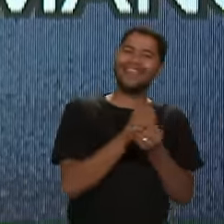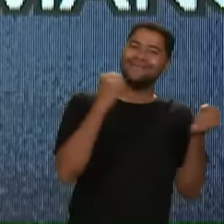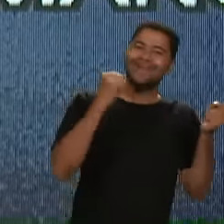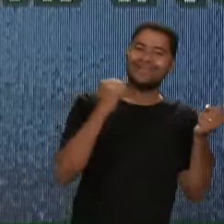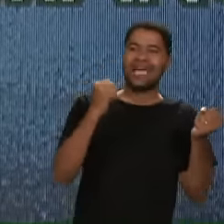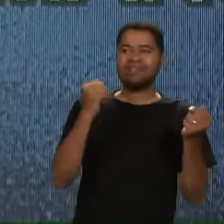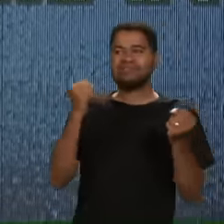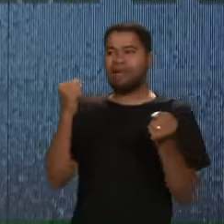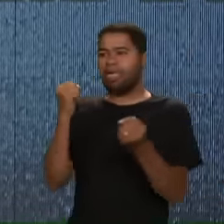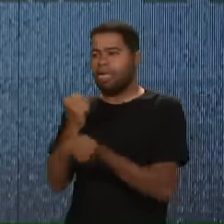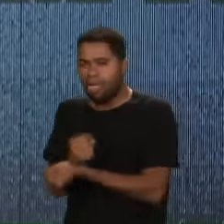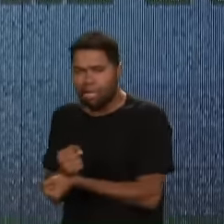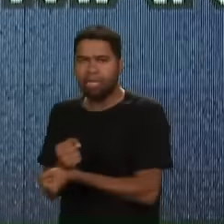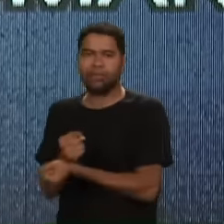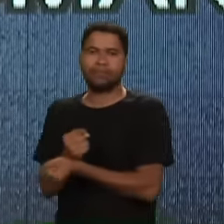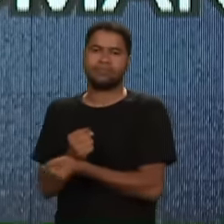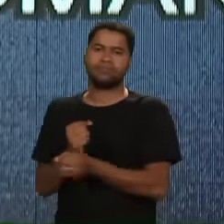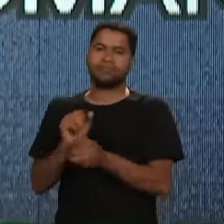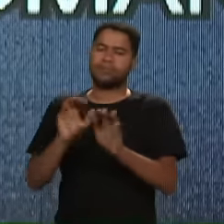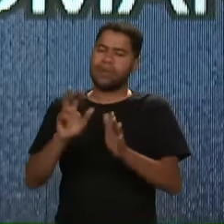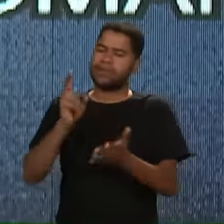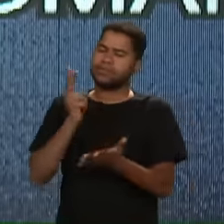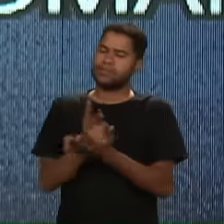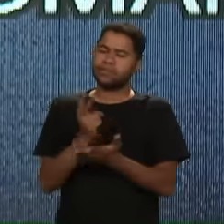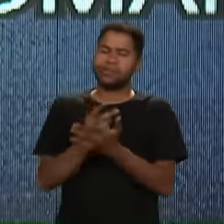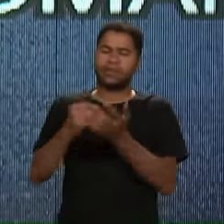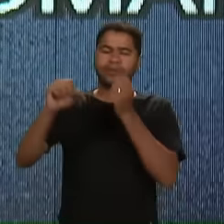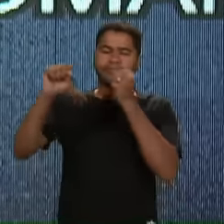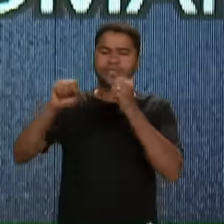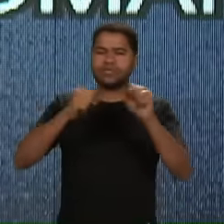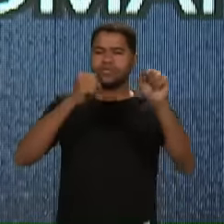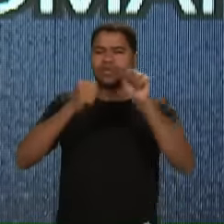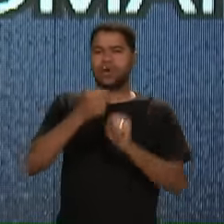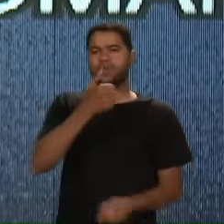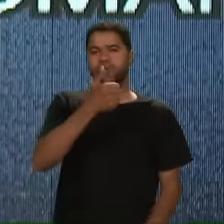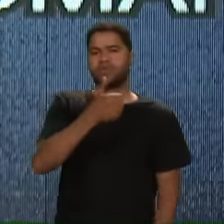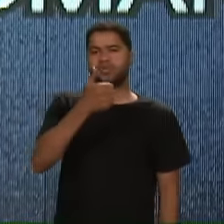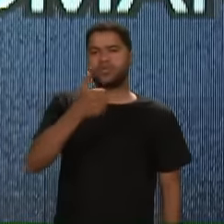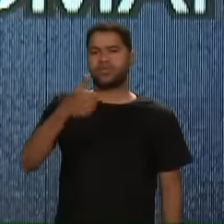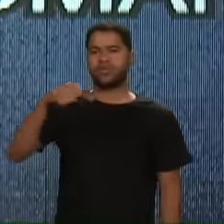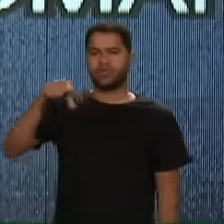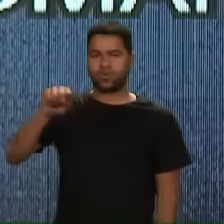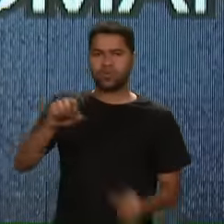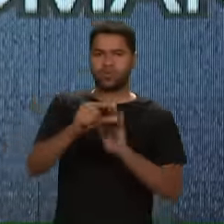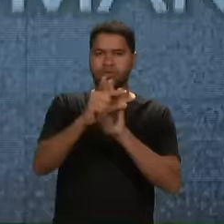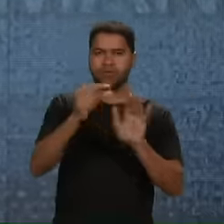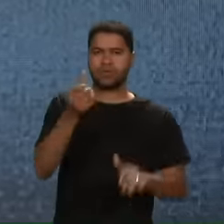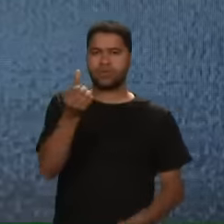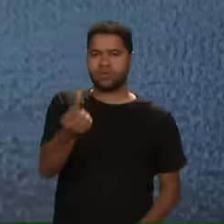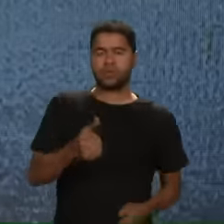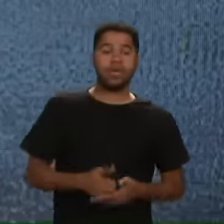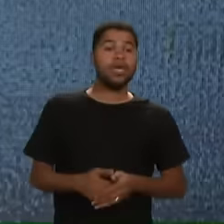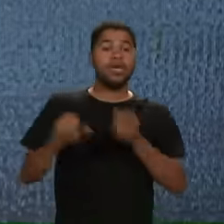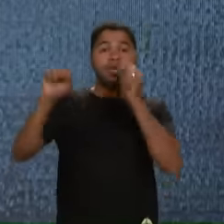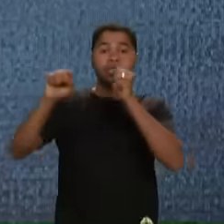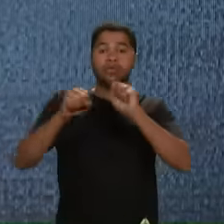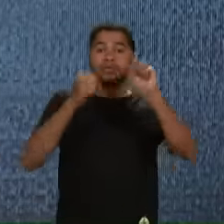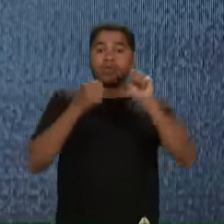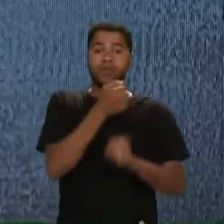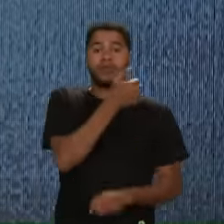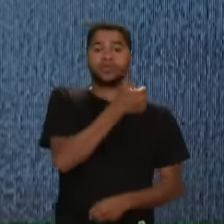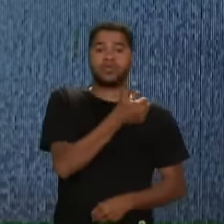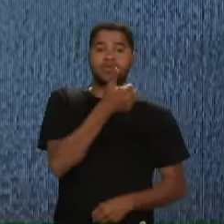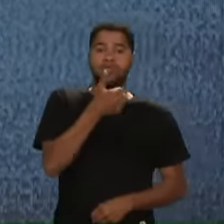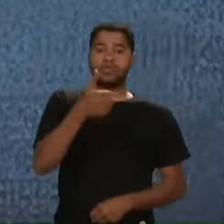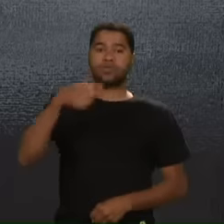qualquer momento Salmos 118 Verso 6 Diz assim Salmos 118